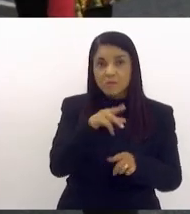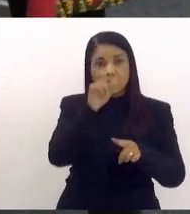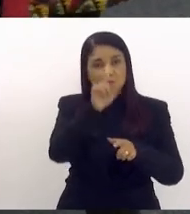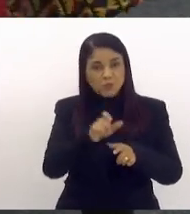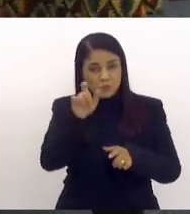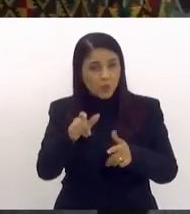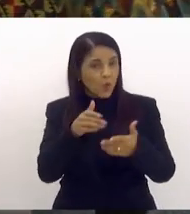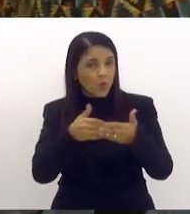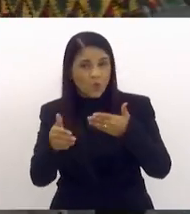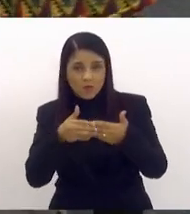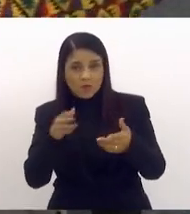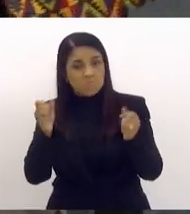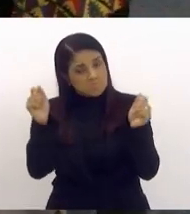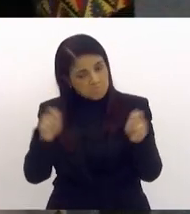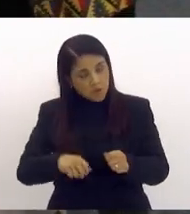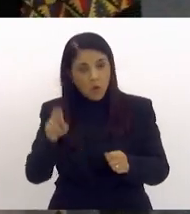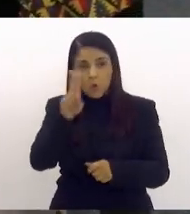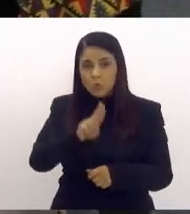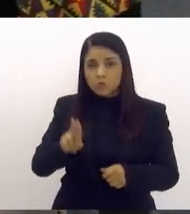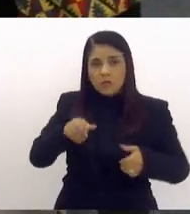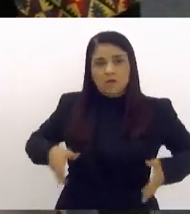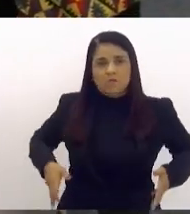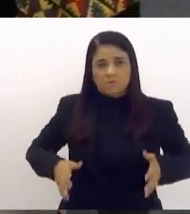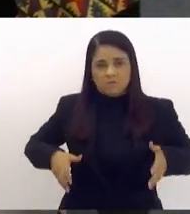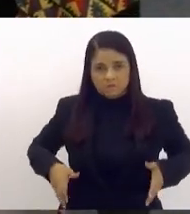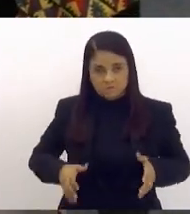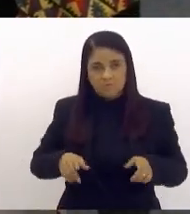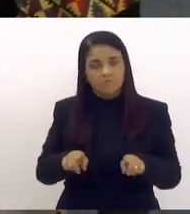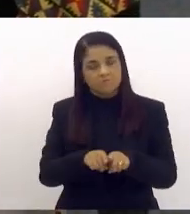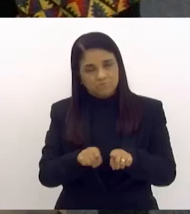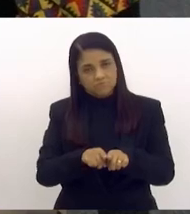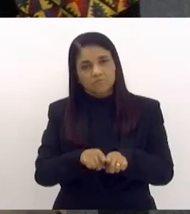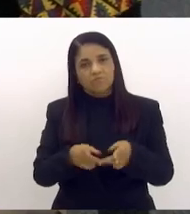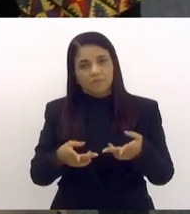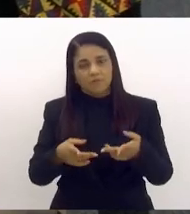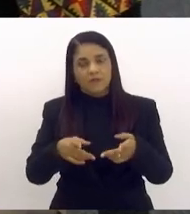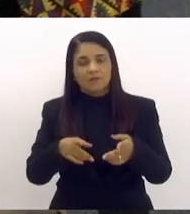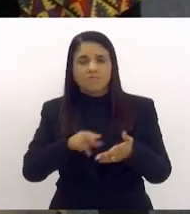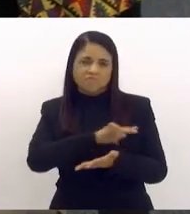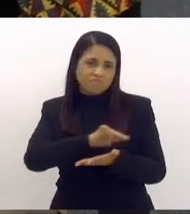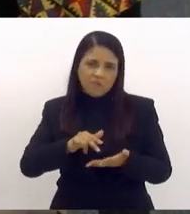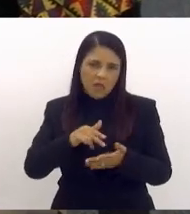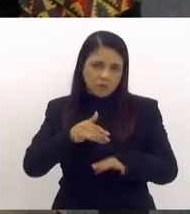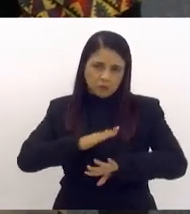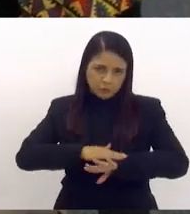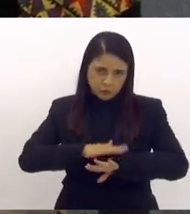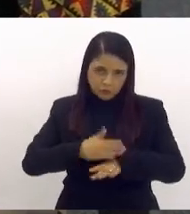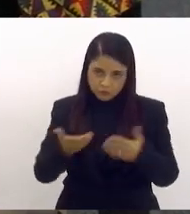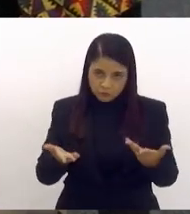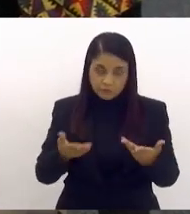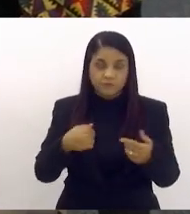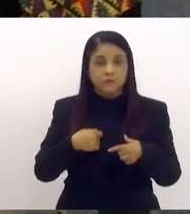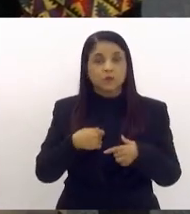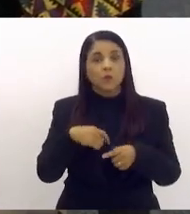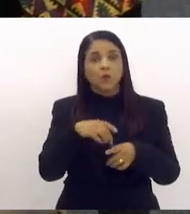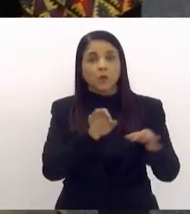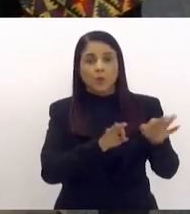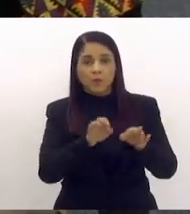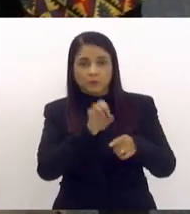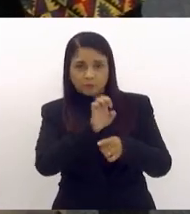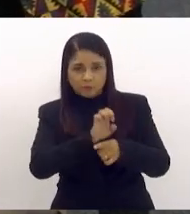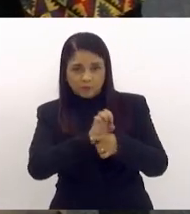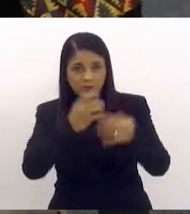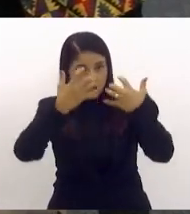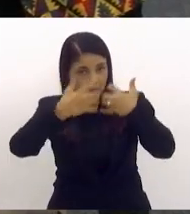precisar da utilização de cadeira de rodas por diversos motivos. Então, por isso, o programa estadual de